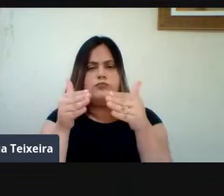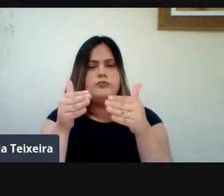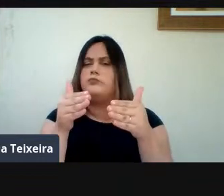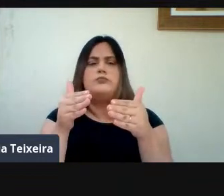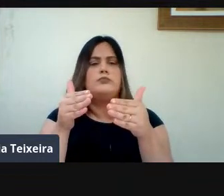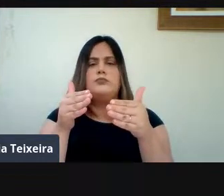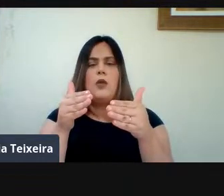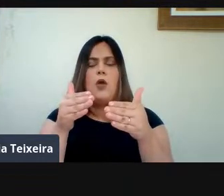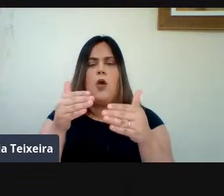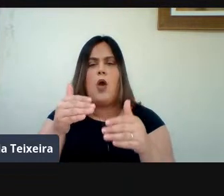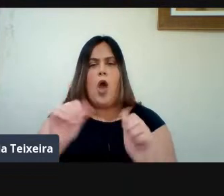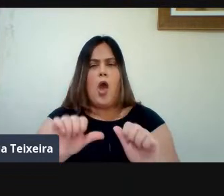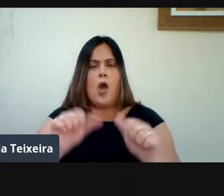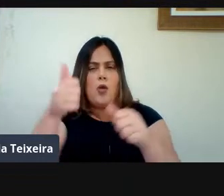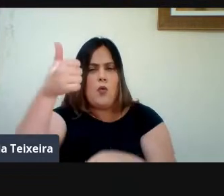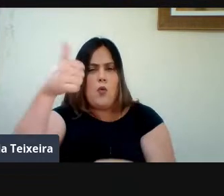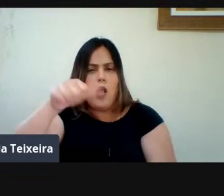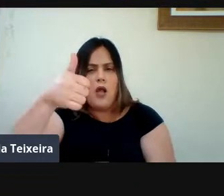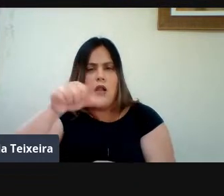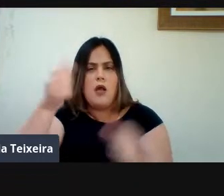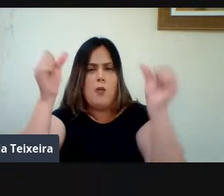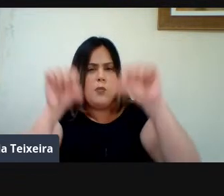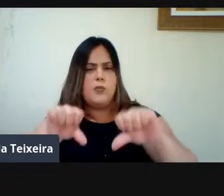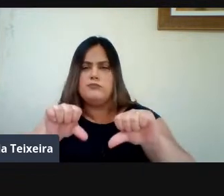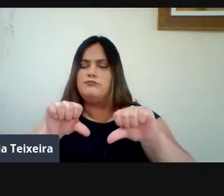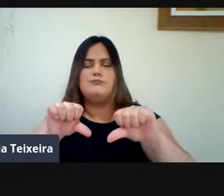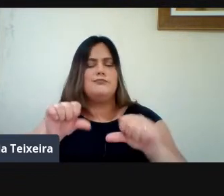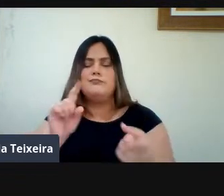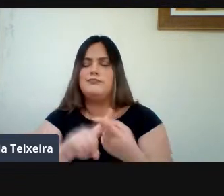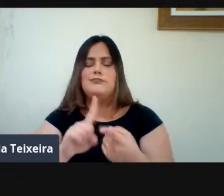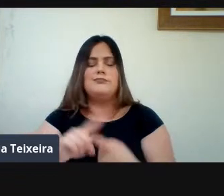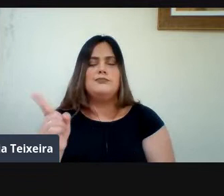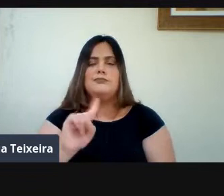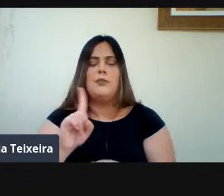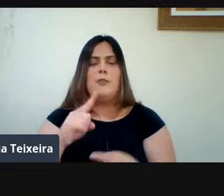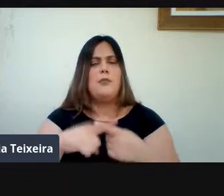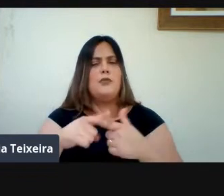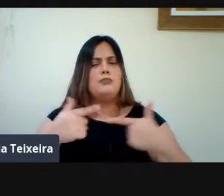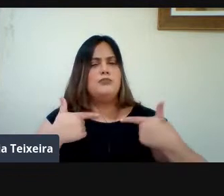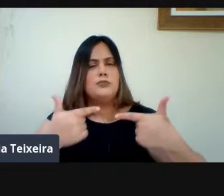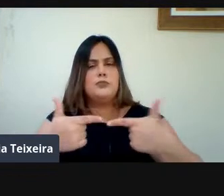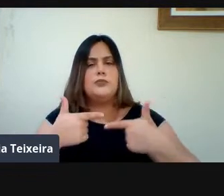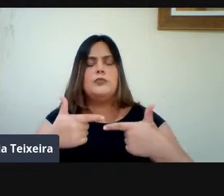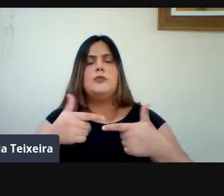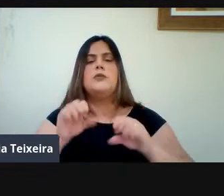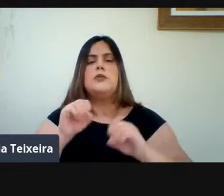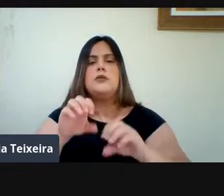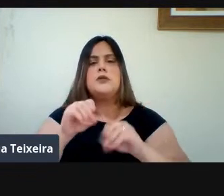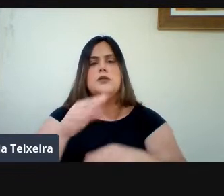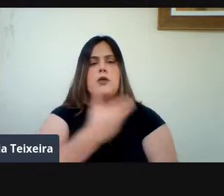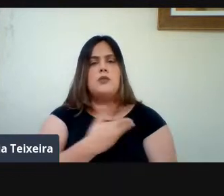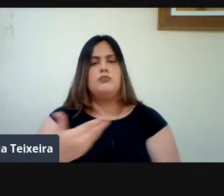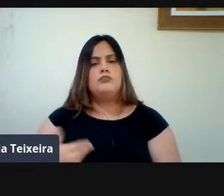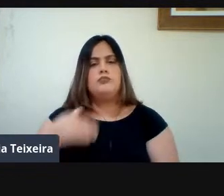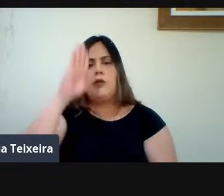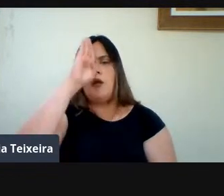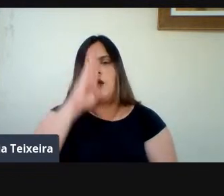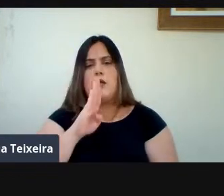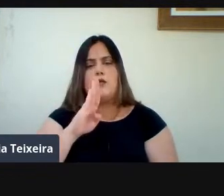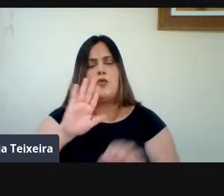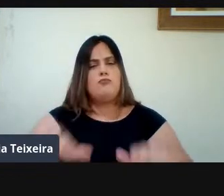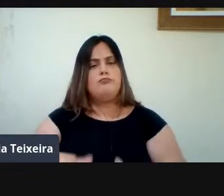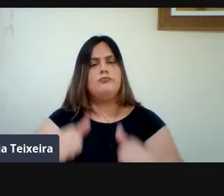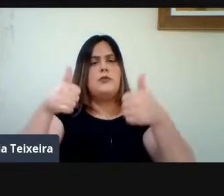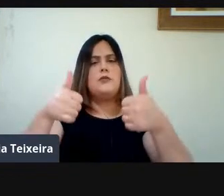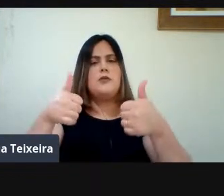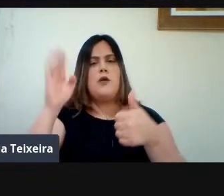Porque Nós Estamos Aqui Para Lutar Lutar Para Ensino Público Gratuito E De Qualidade Nesse Nosso Querido Brasil A Todos Vocês